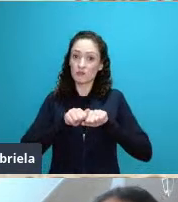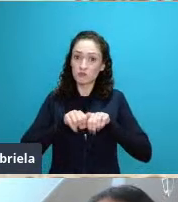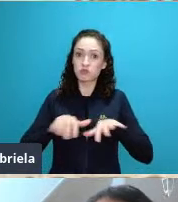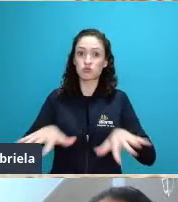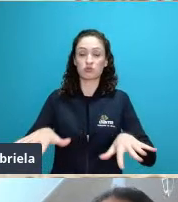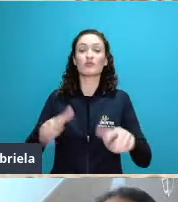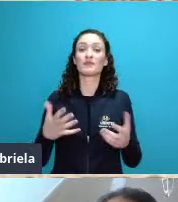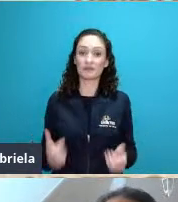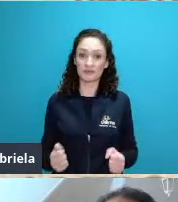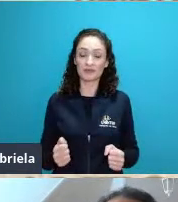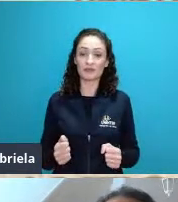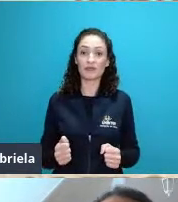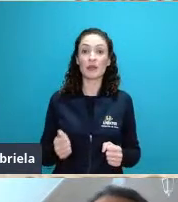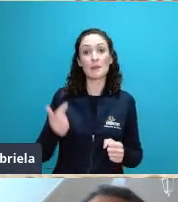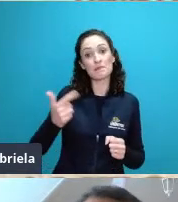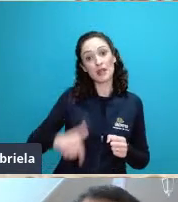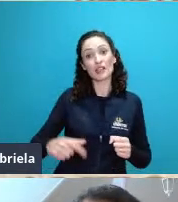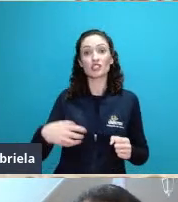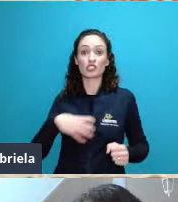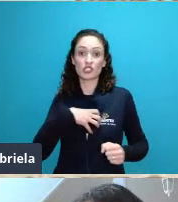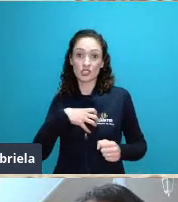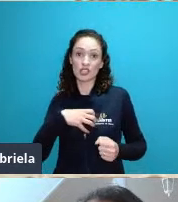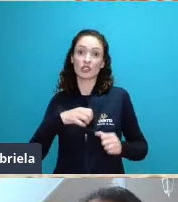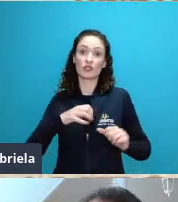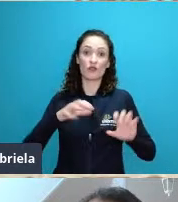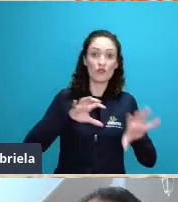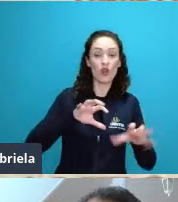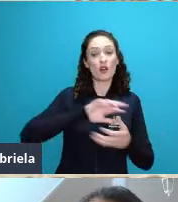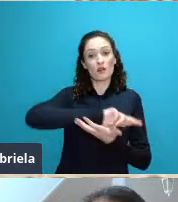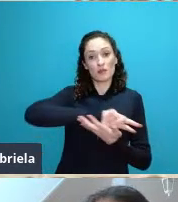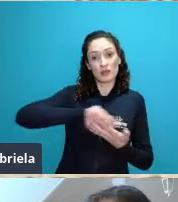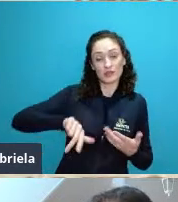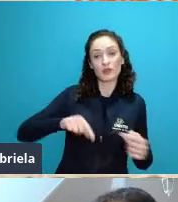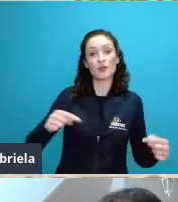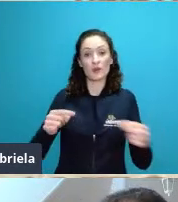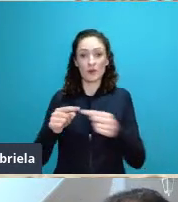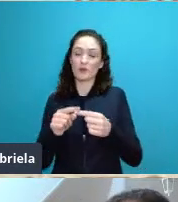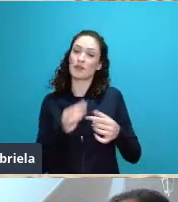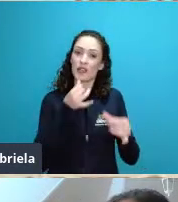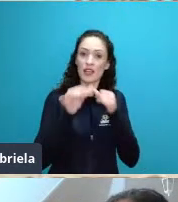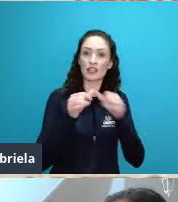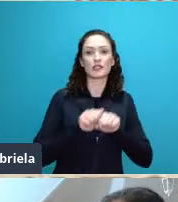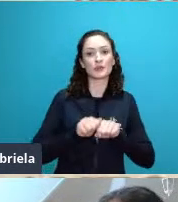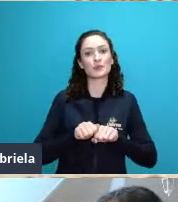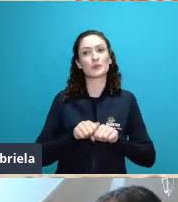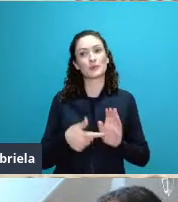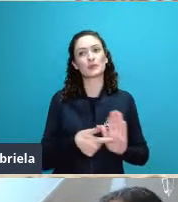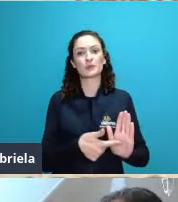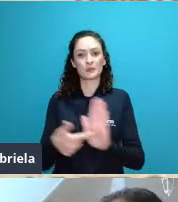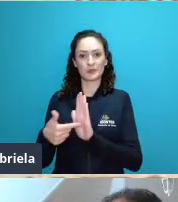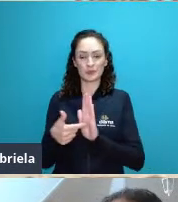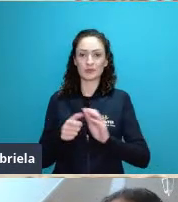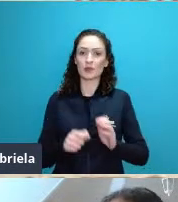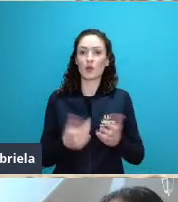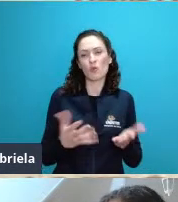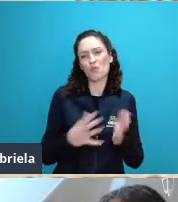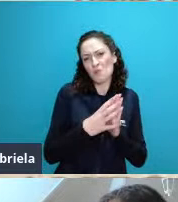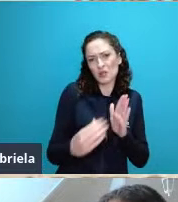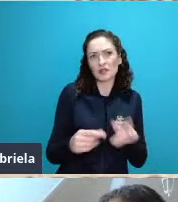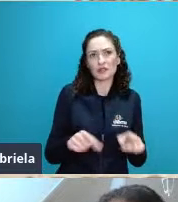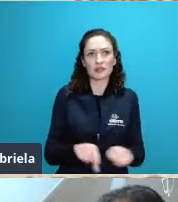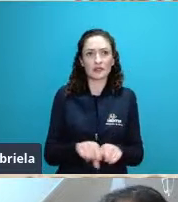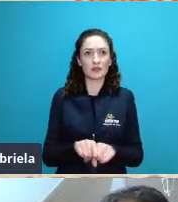modelamento das formas é justamente o reflexo dessa sinergia dentro da geografia da